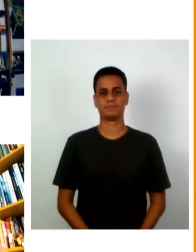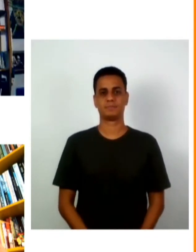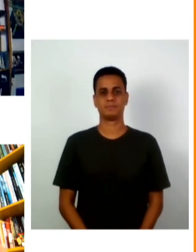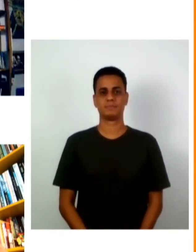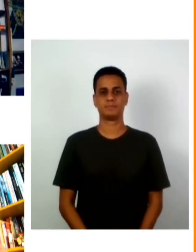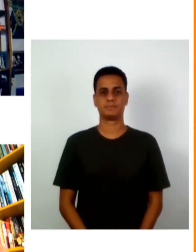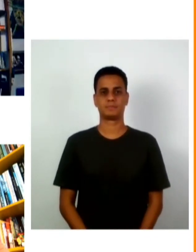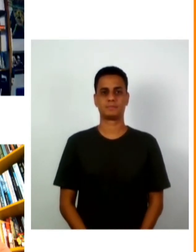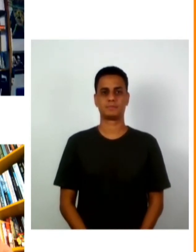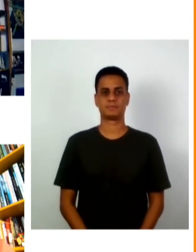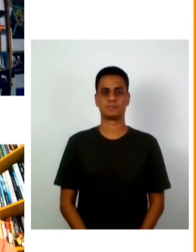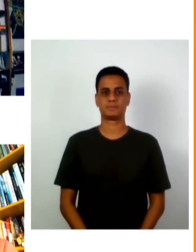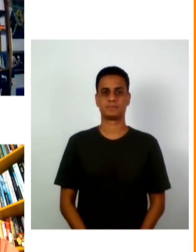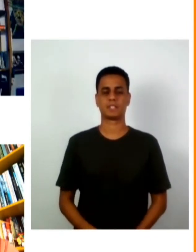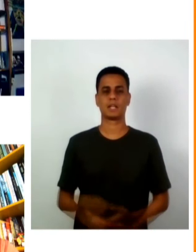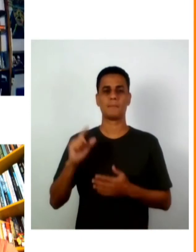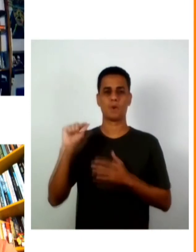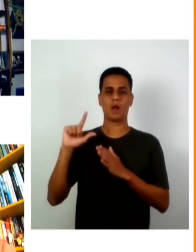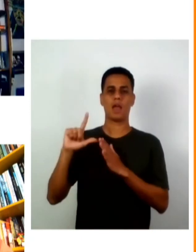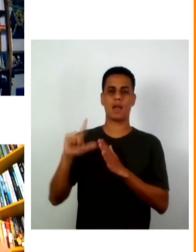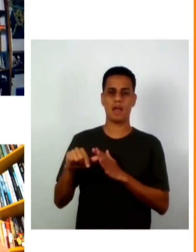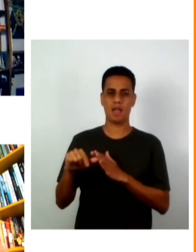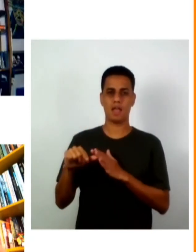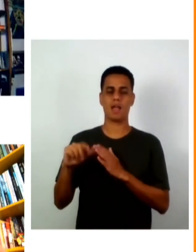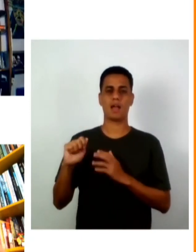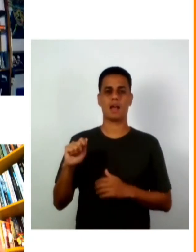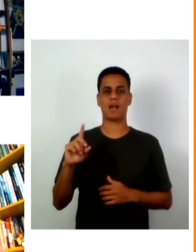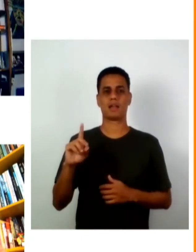nosso áudio está chegando um pouquinho picotado para a Adriana